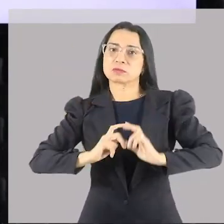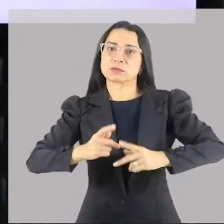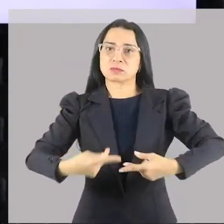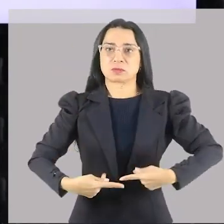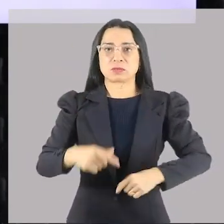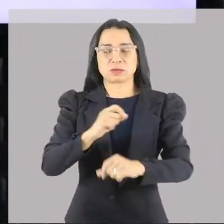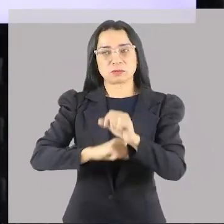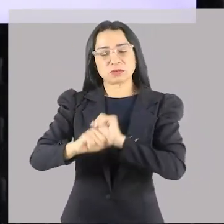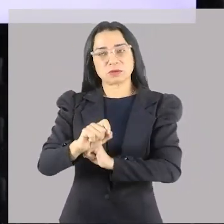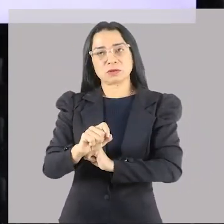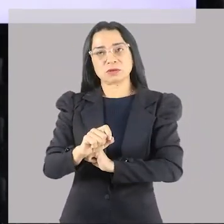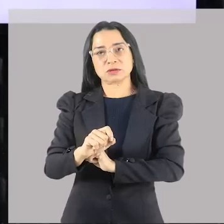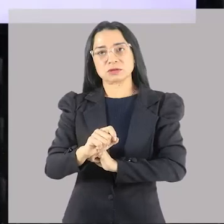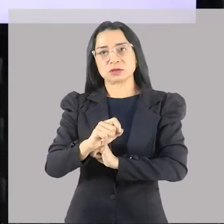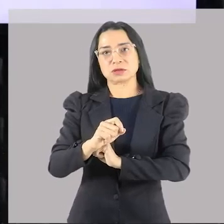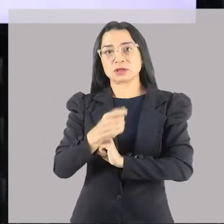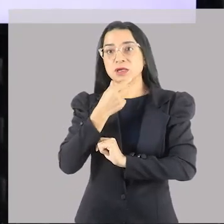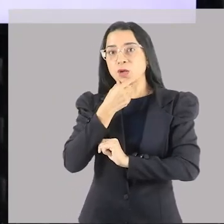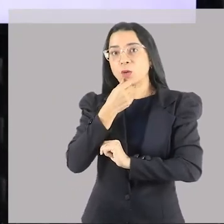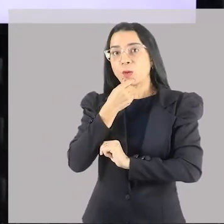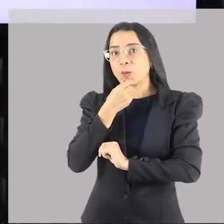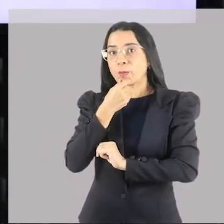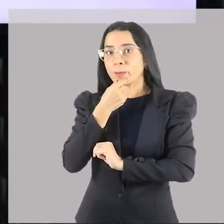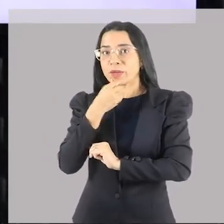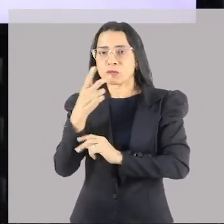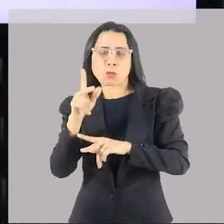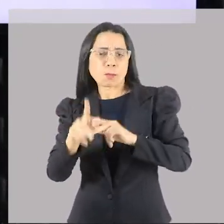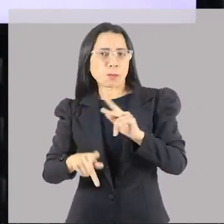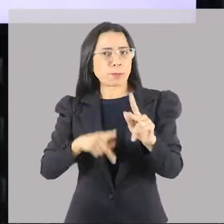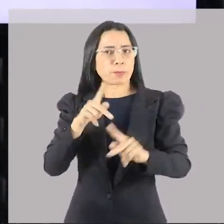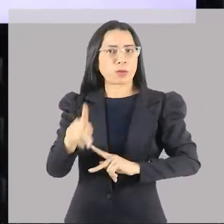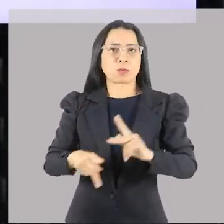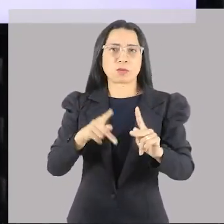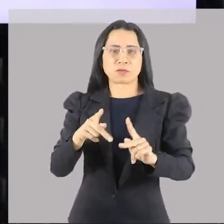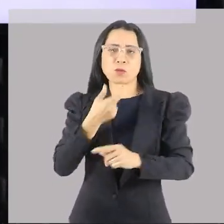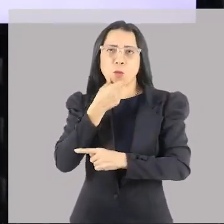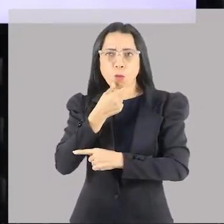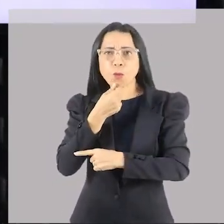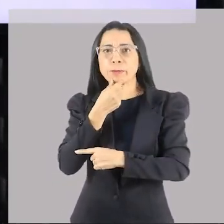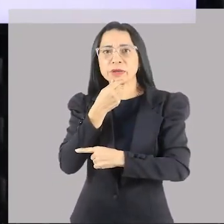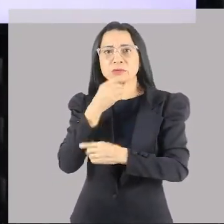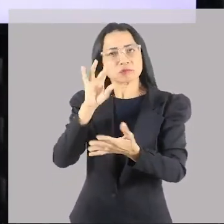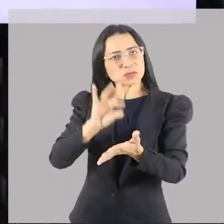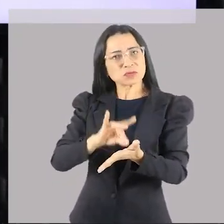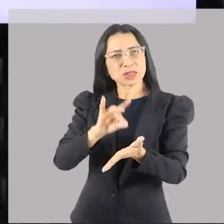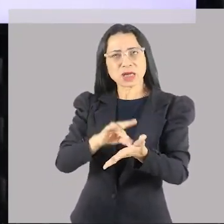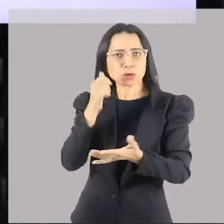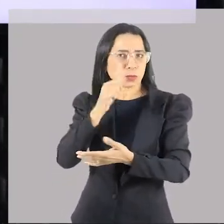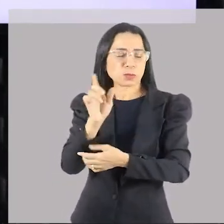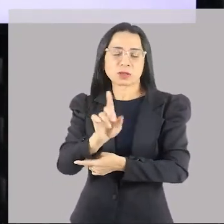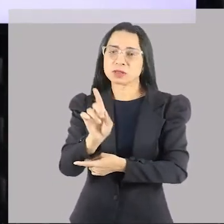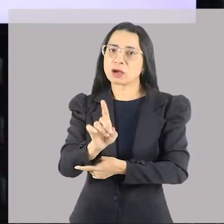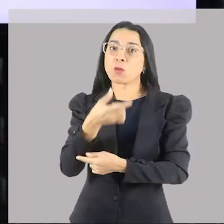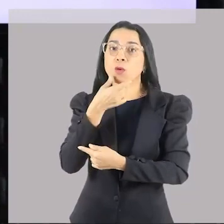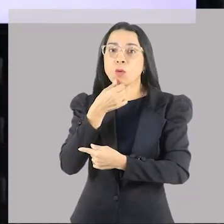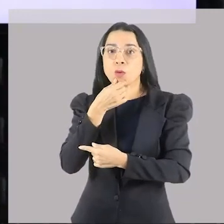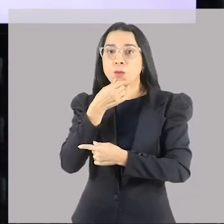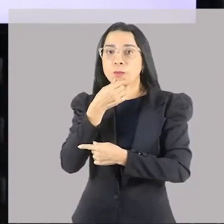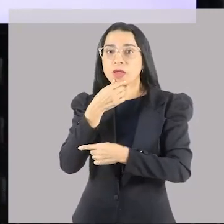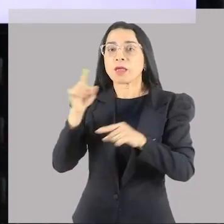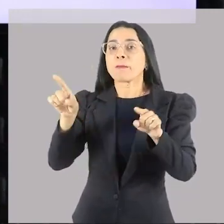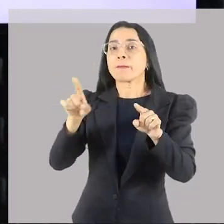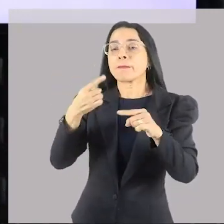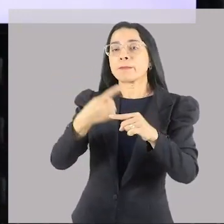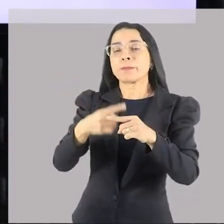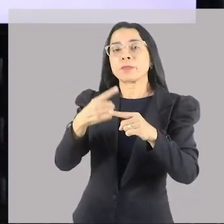deste homem grego. Quando eu digo homem grego, é homem mesmo, a figura masculina, o gênero masculino. Por quê? Porque a mulher é colocada num